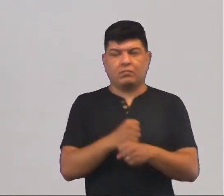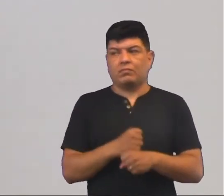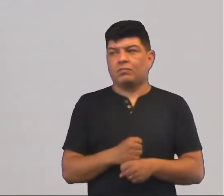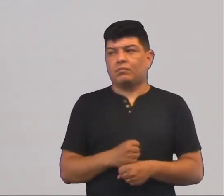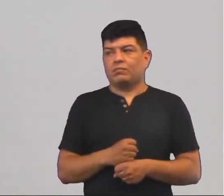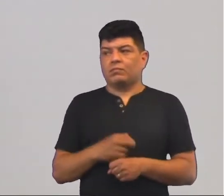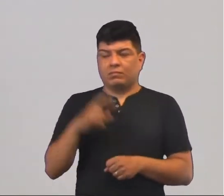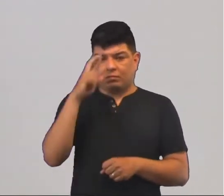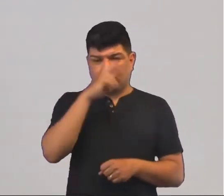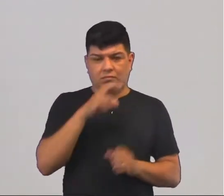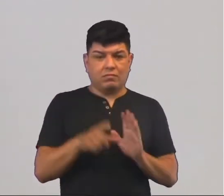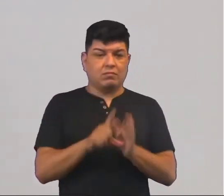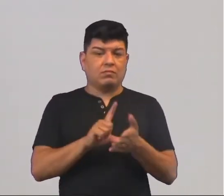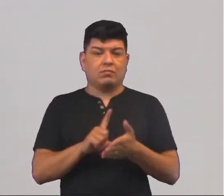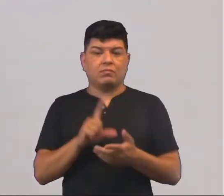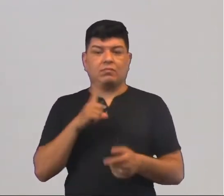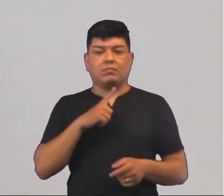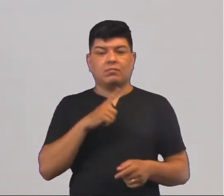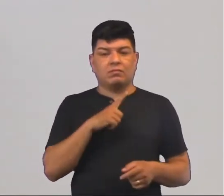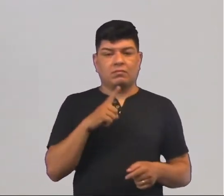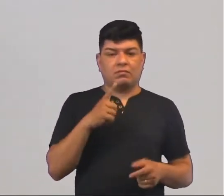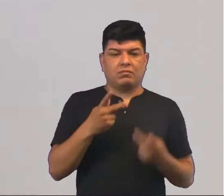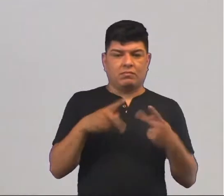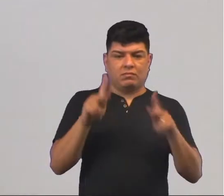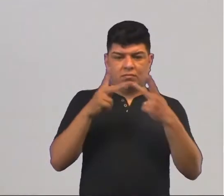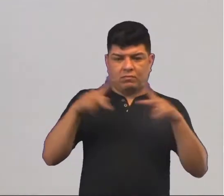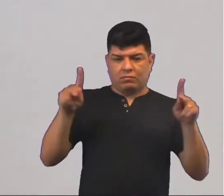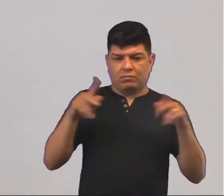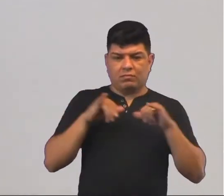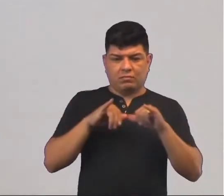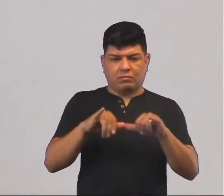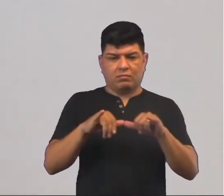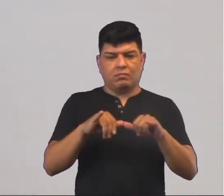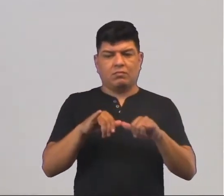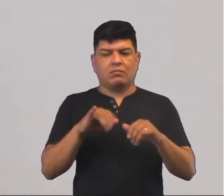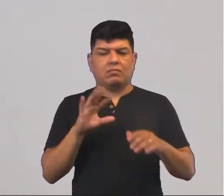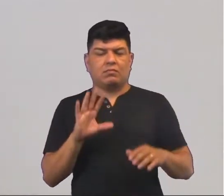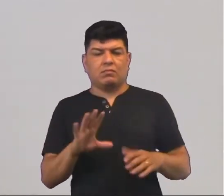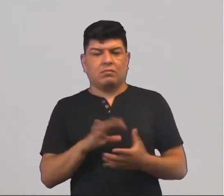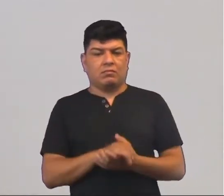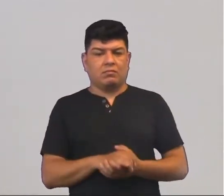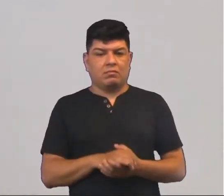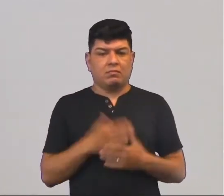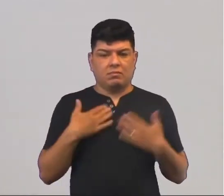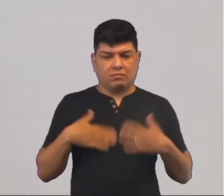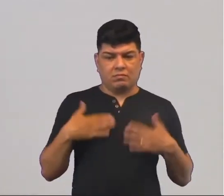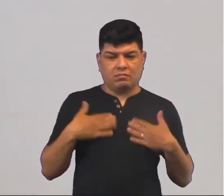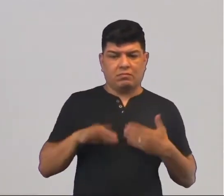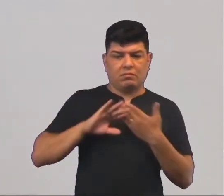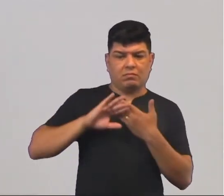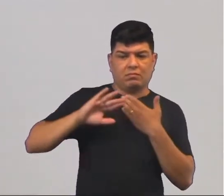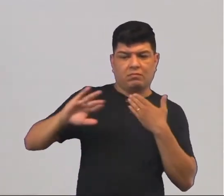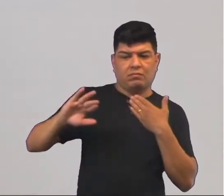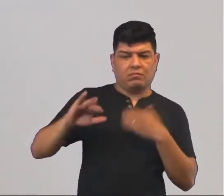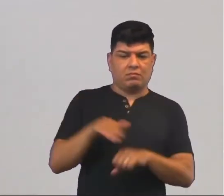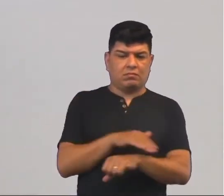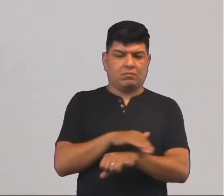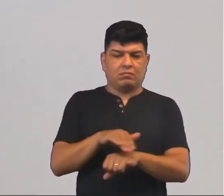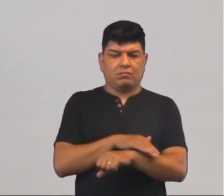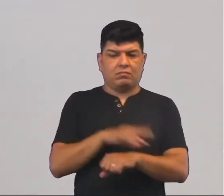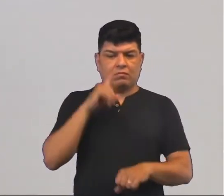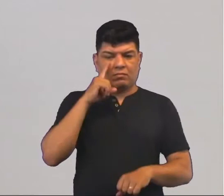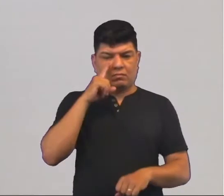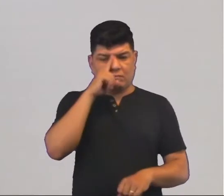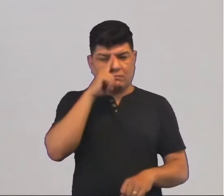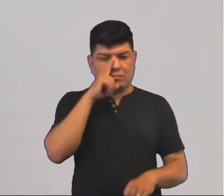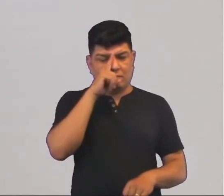e eles observam antes o que vai ter ali. Vai ter um shopping, vai ter supermercado, vai ser uma área tranquila, é afastada dos bairros violentos,